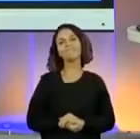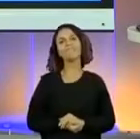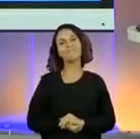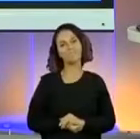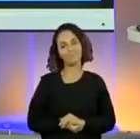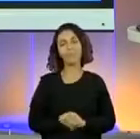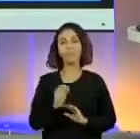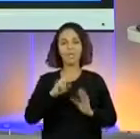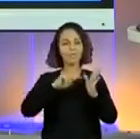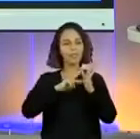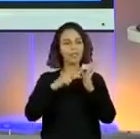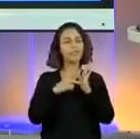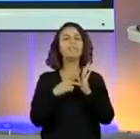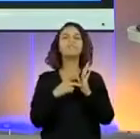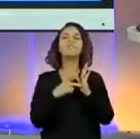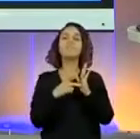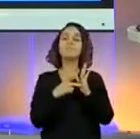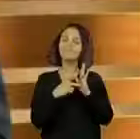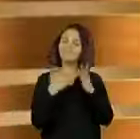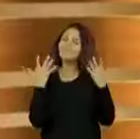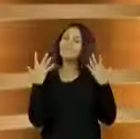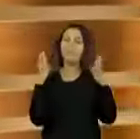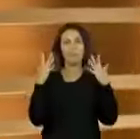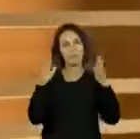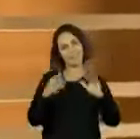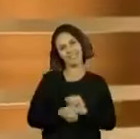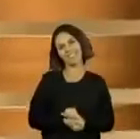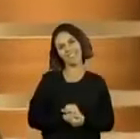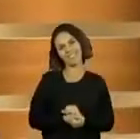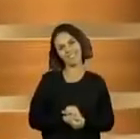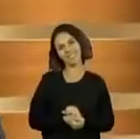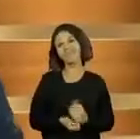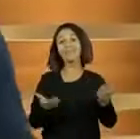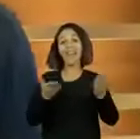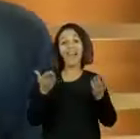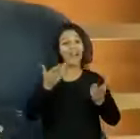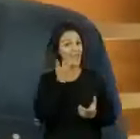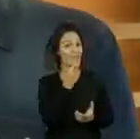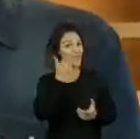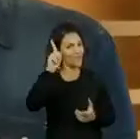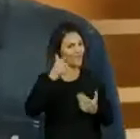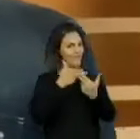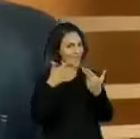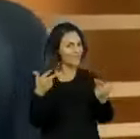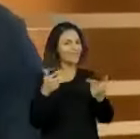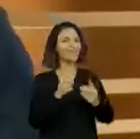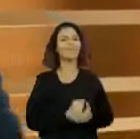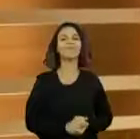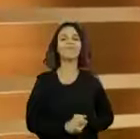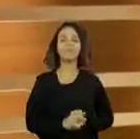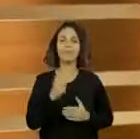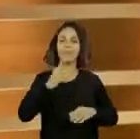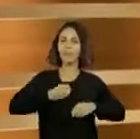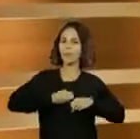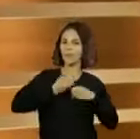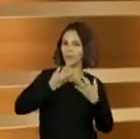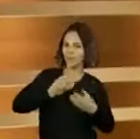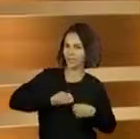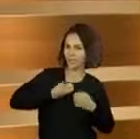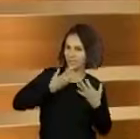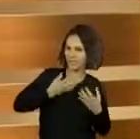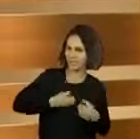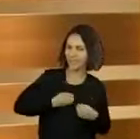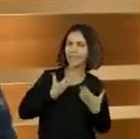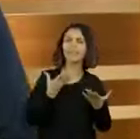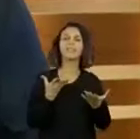São ressignificados e parabéns. Agora, vamos para a nossa outra correção. Olha que interessante. As poesias aconteceram e o